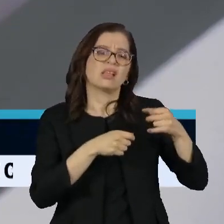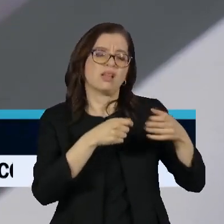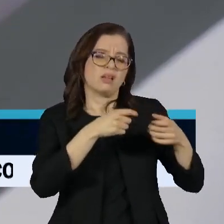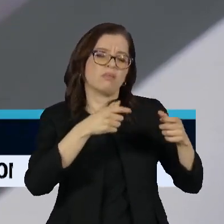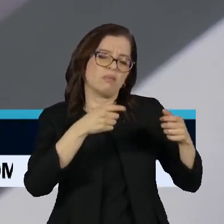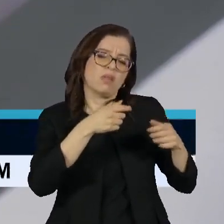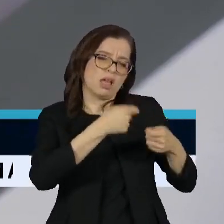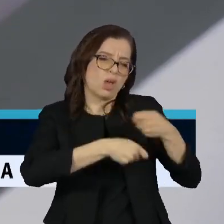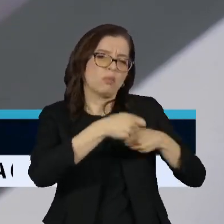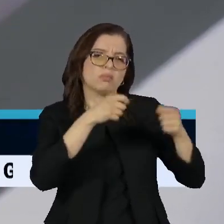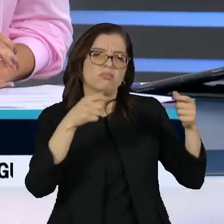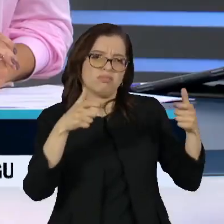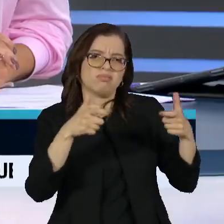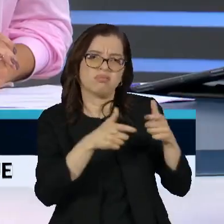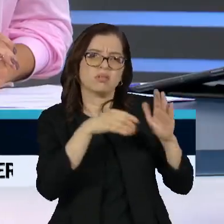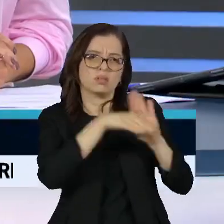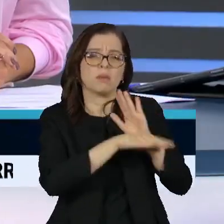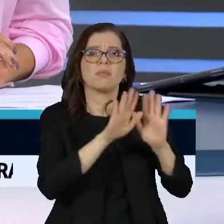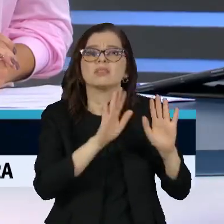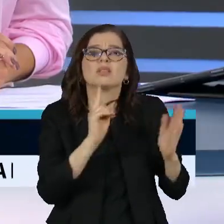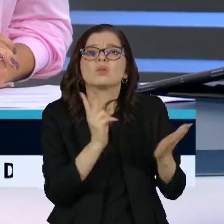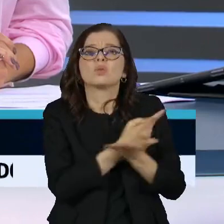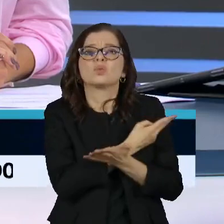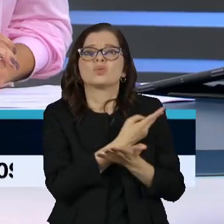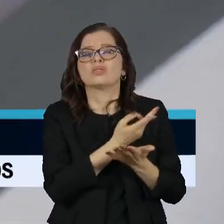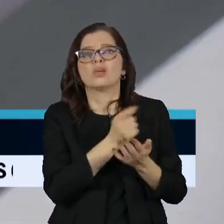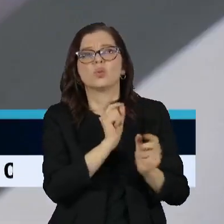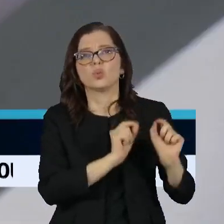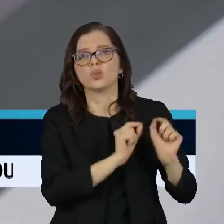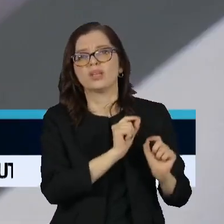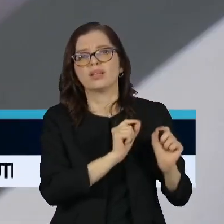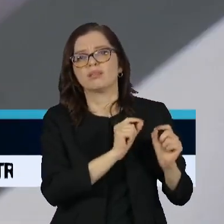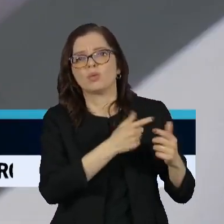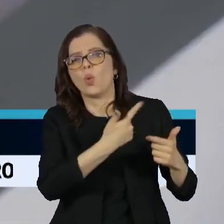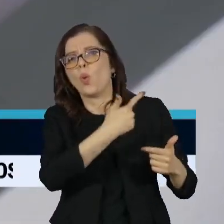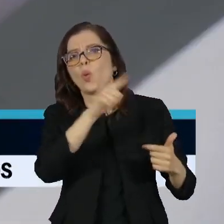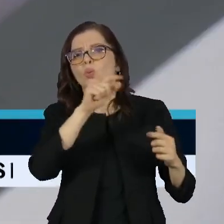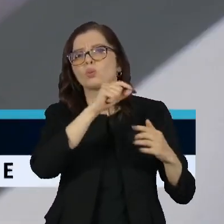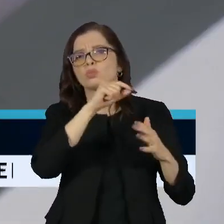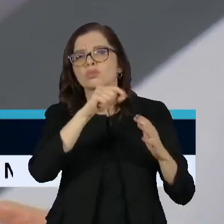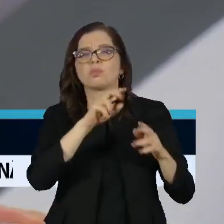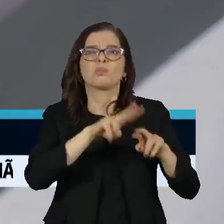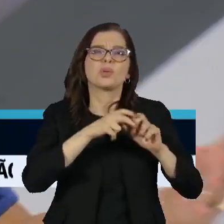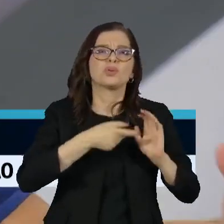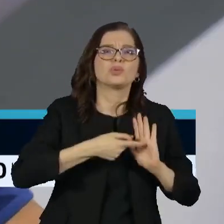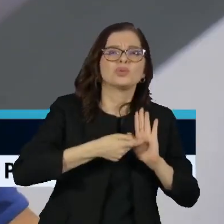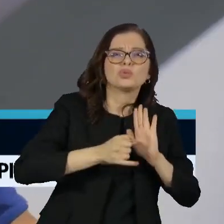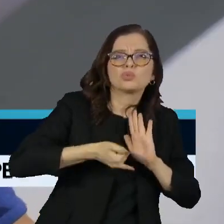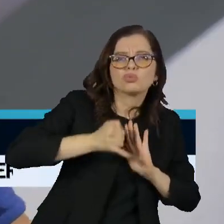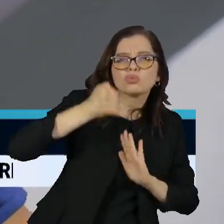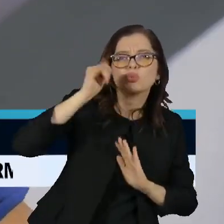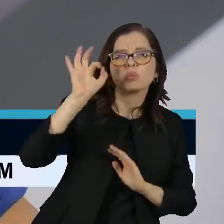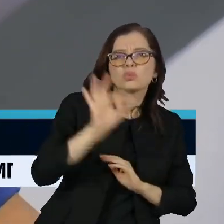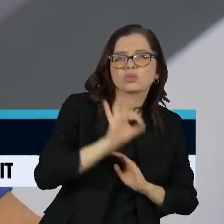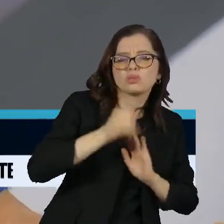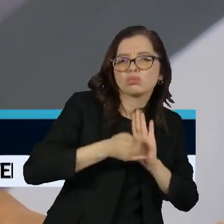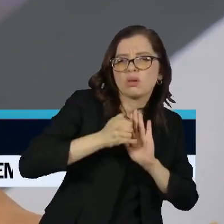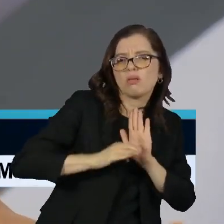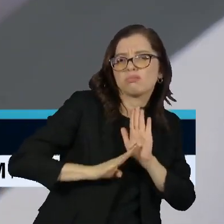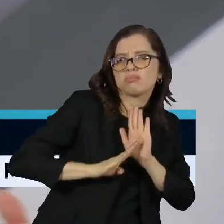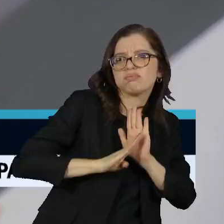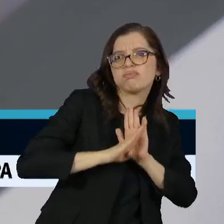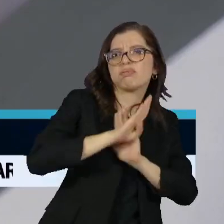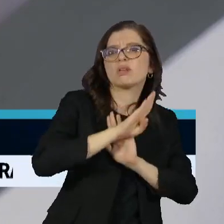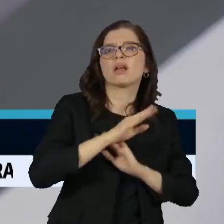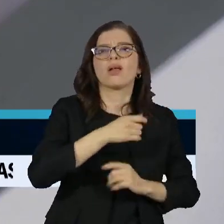acontecido algo que tenha piorado a economia, os juros caíram, a gente tem uma perspectiva de crescimento hoje que é maior do que ela era no